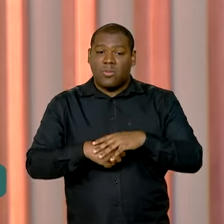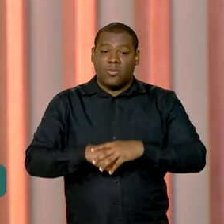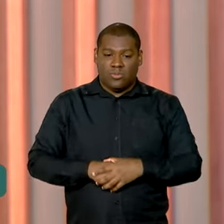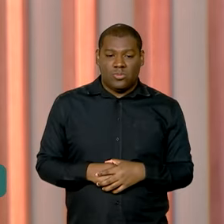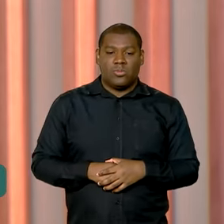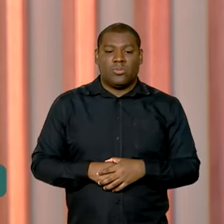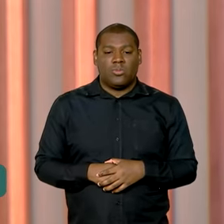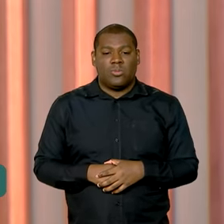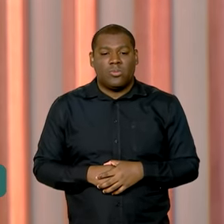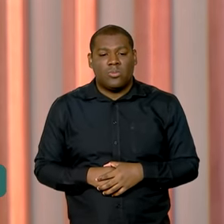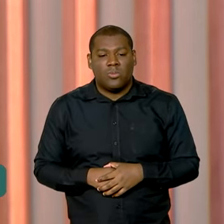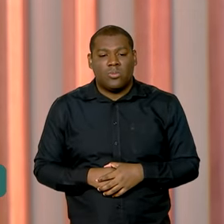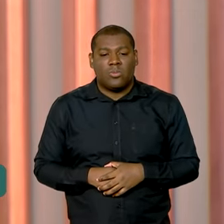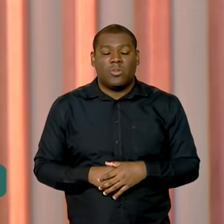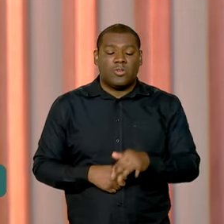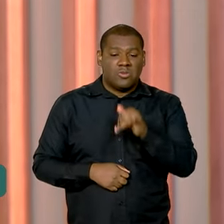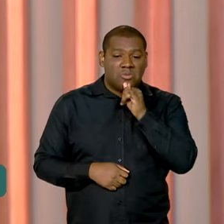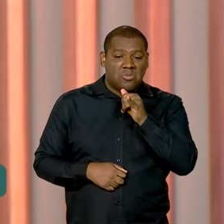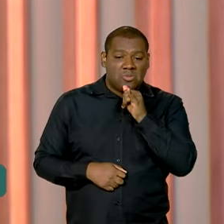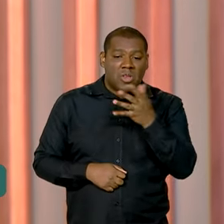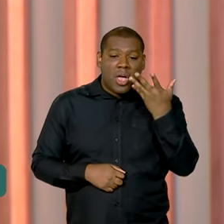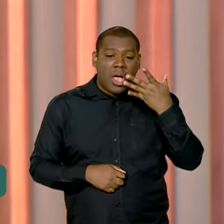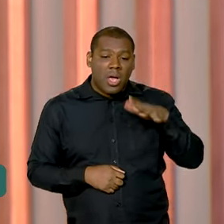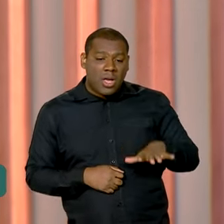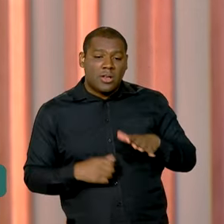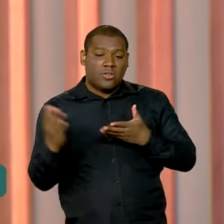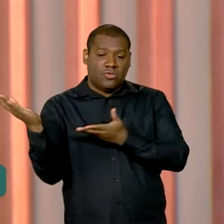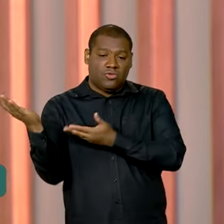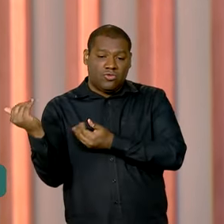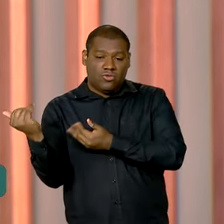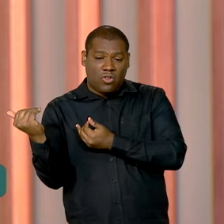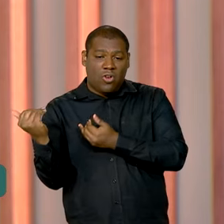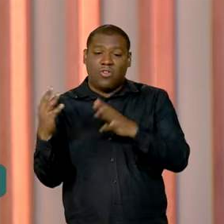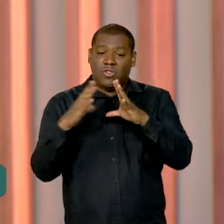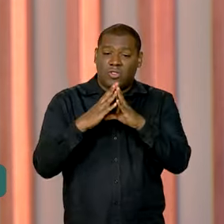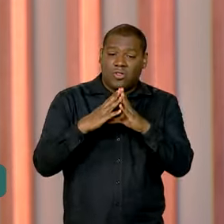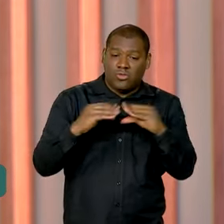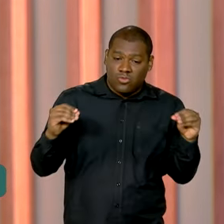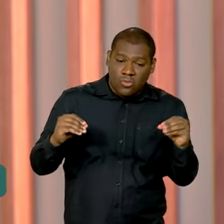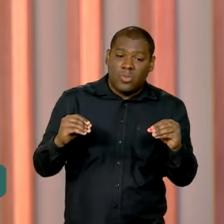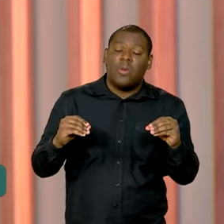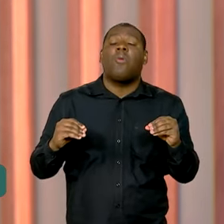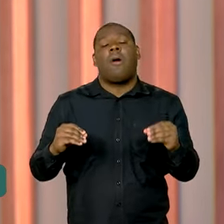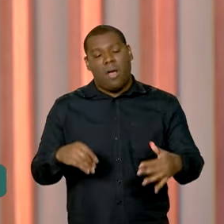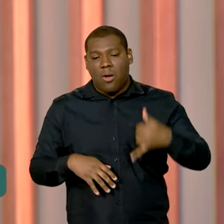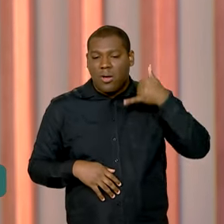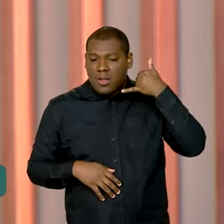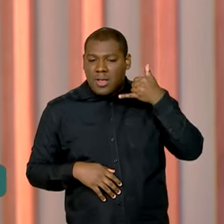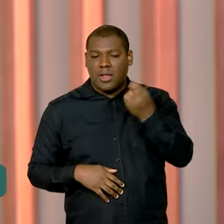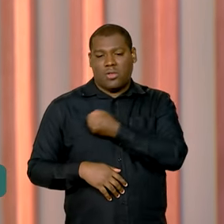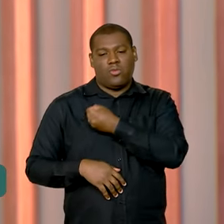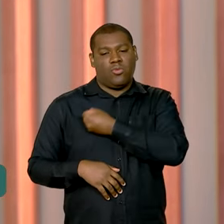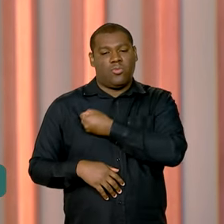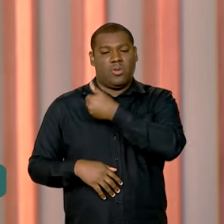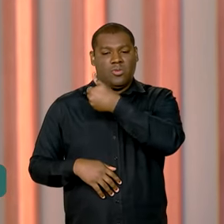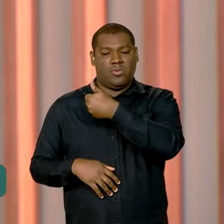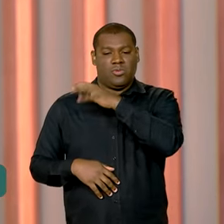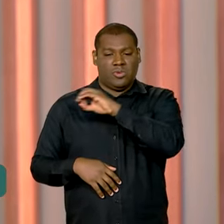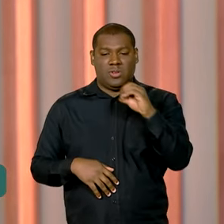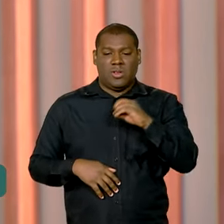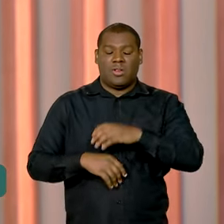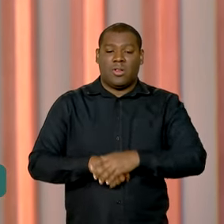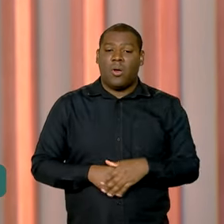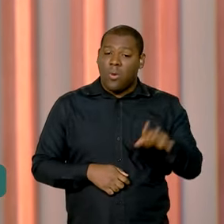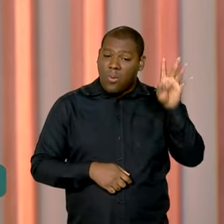destinado para casos de crianças e adolescentes desaparecidos ou separados dos pais. E a partir de